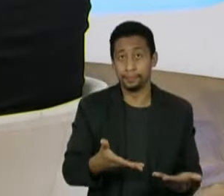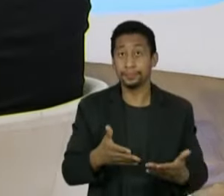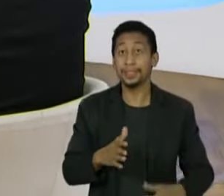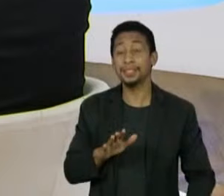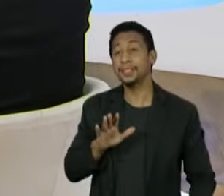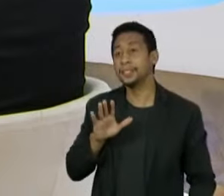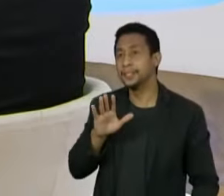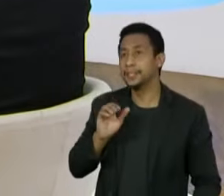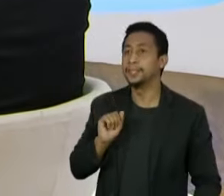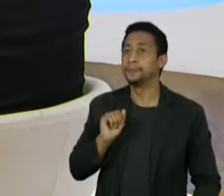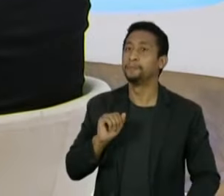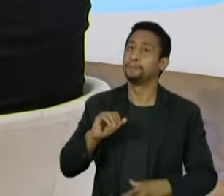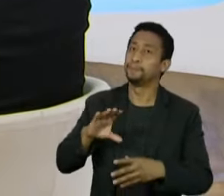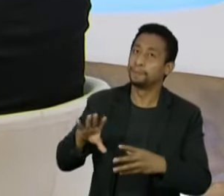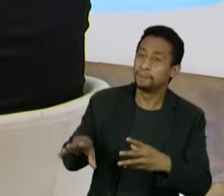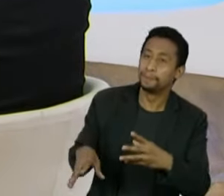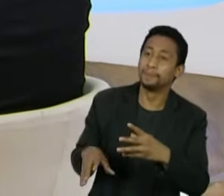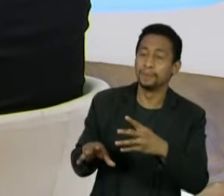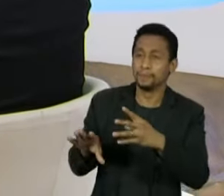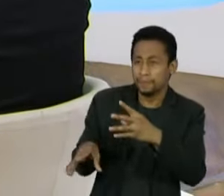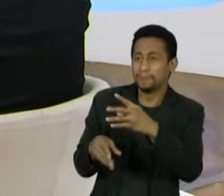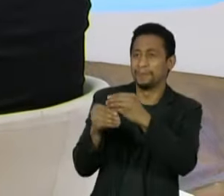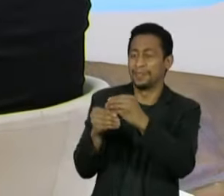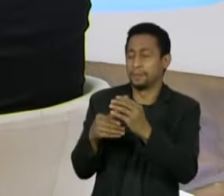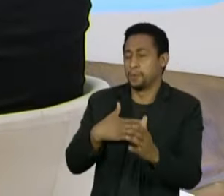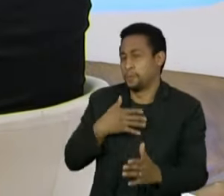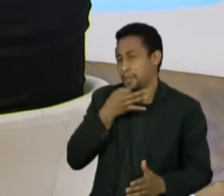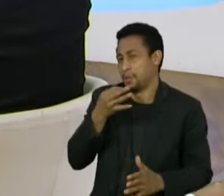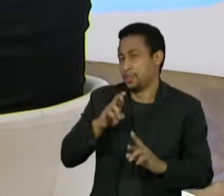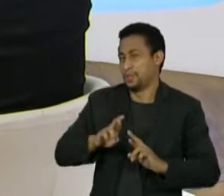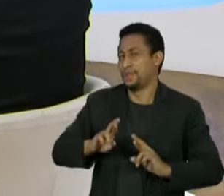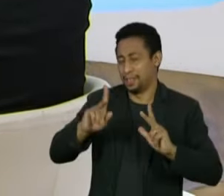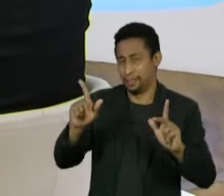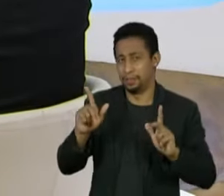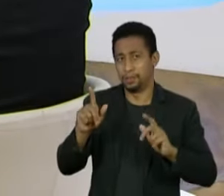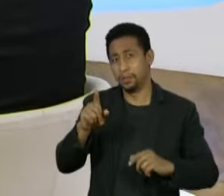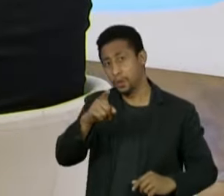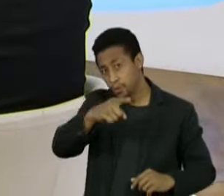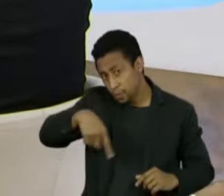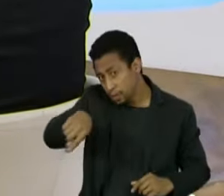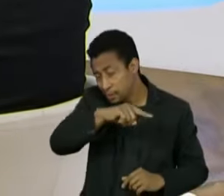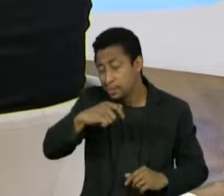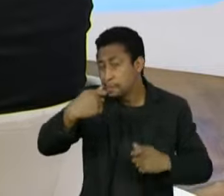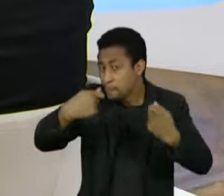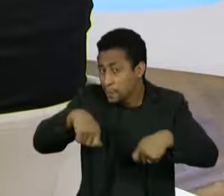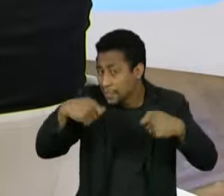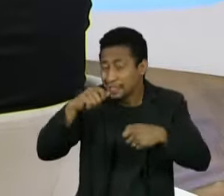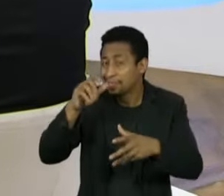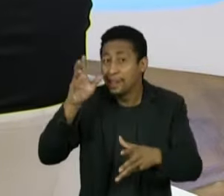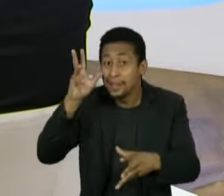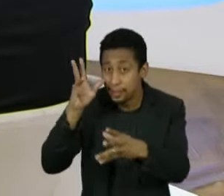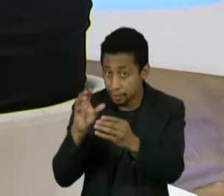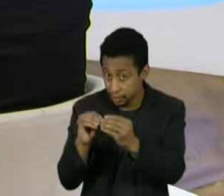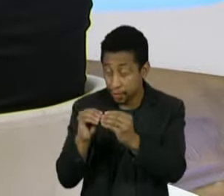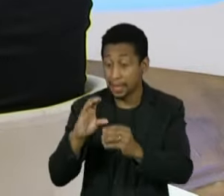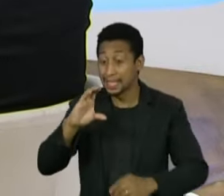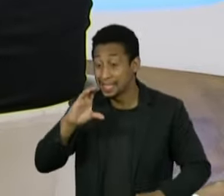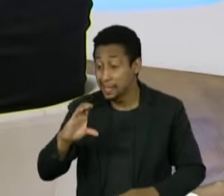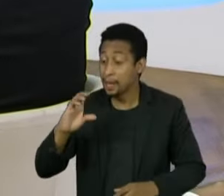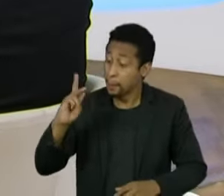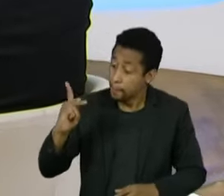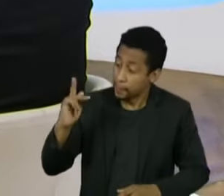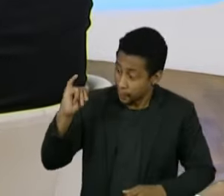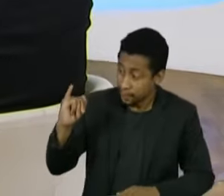observação tanto quanto diferente. A gente tem que entender que uma comissão parlamentar de inquérito, ela